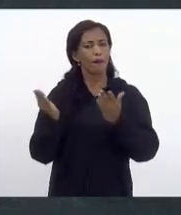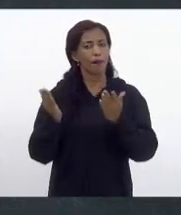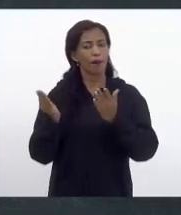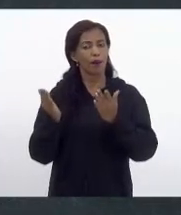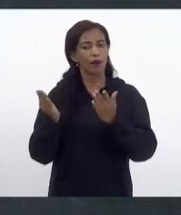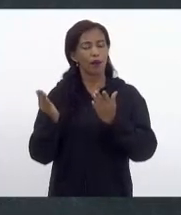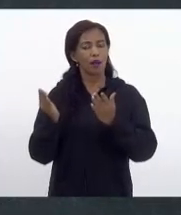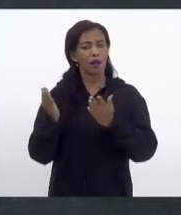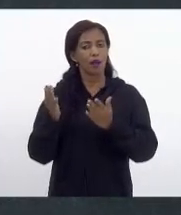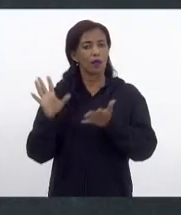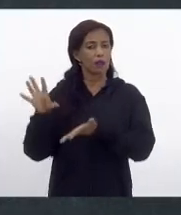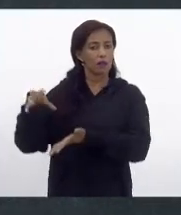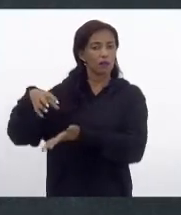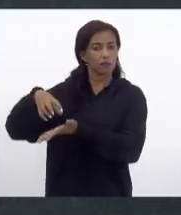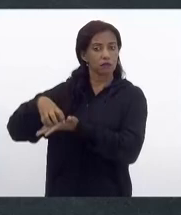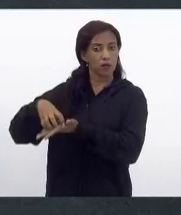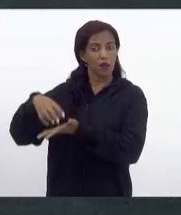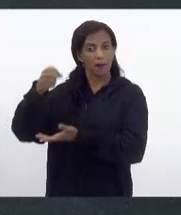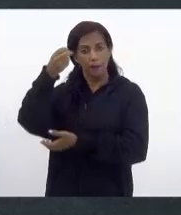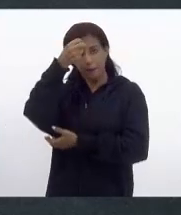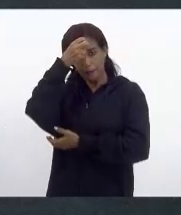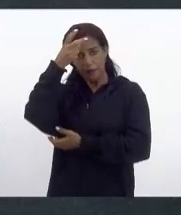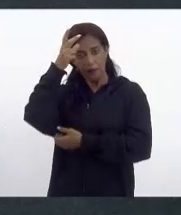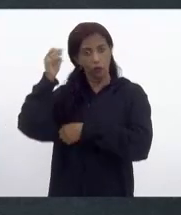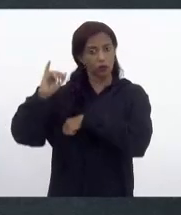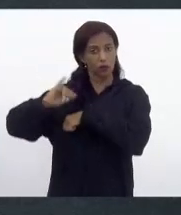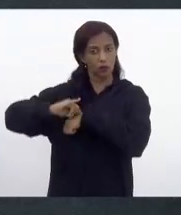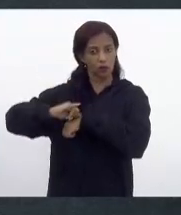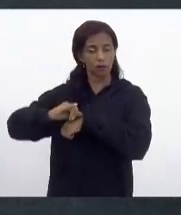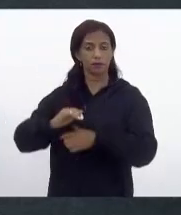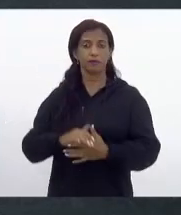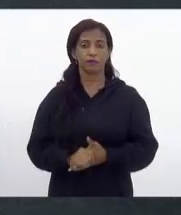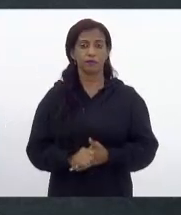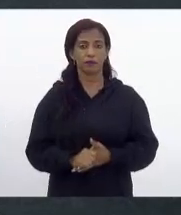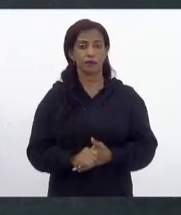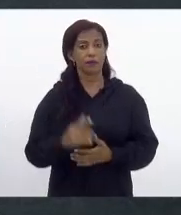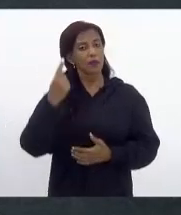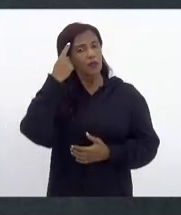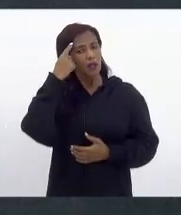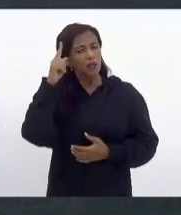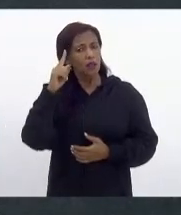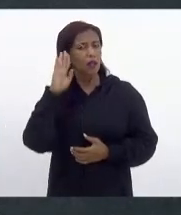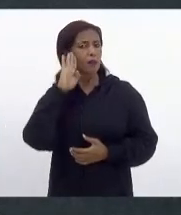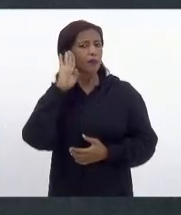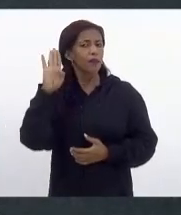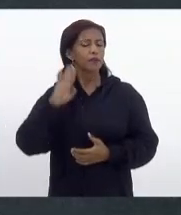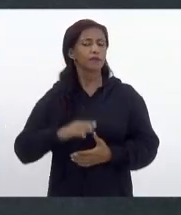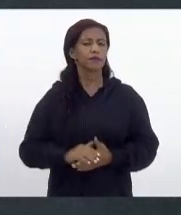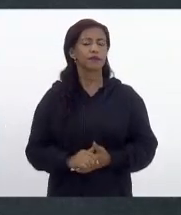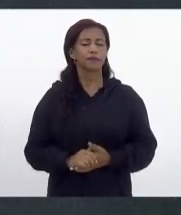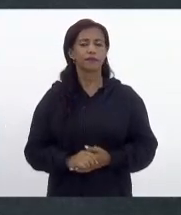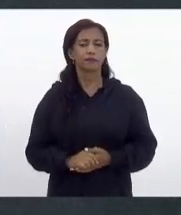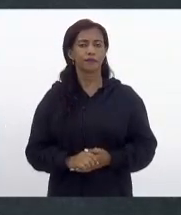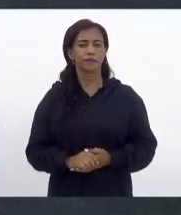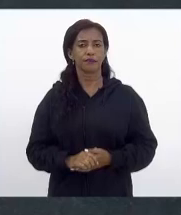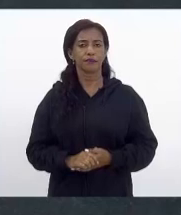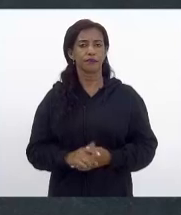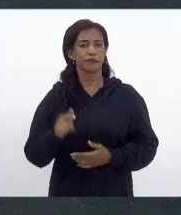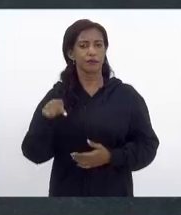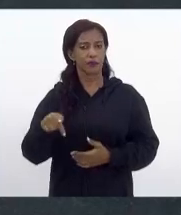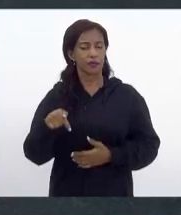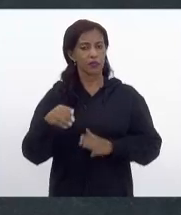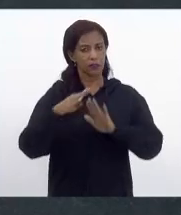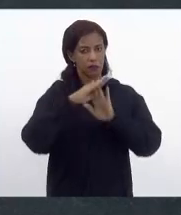pública do município da capital. E a ideia essencial, deputado Márcio Pacheco, desse